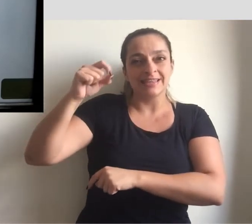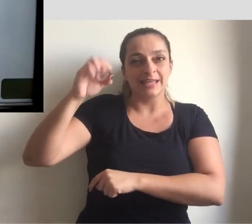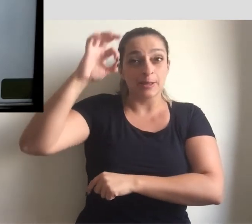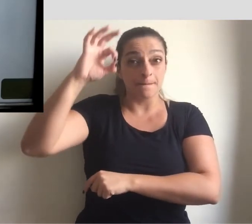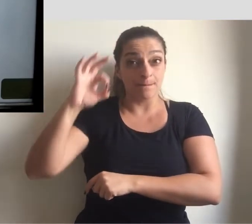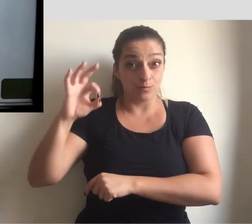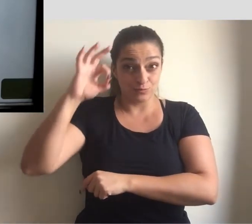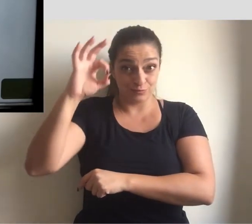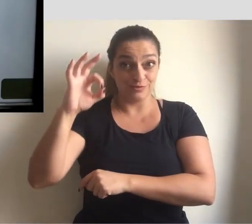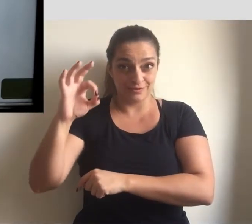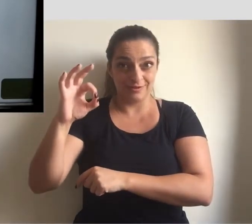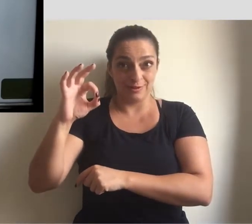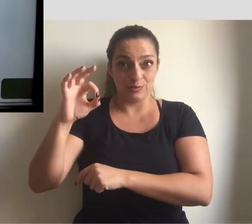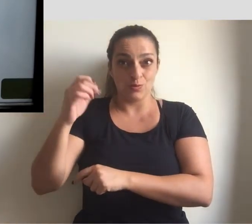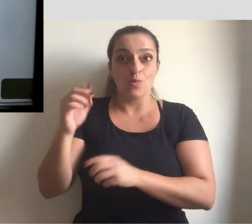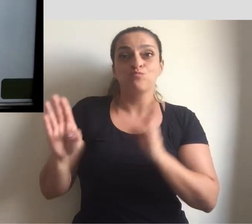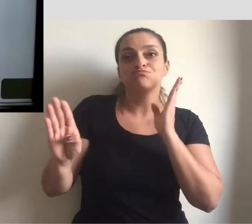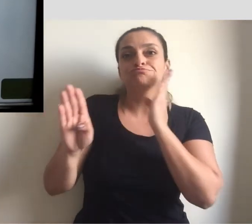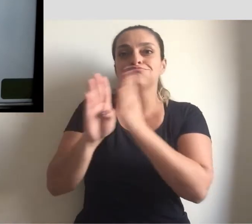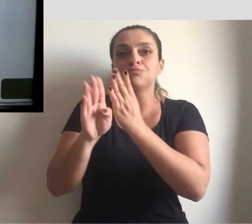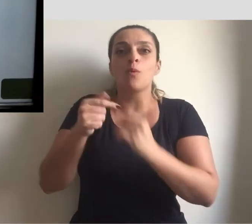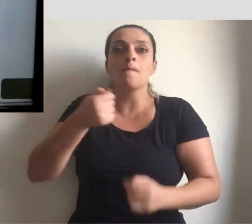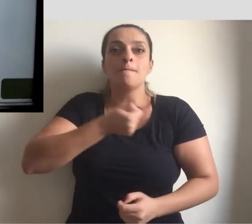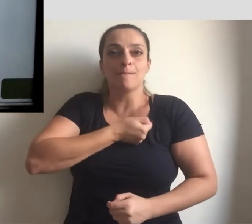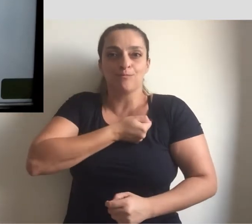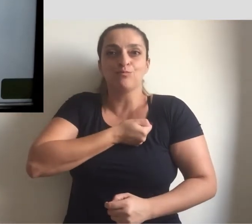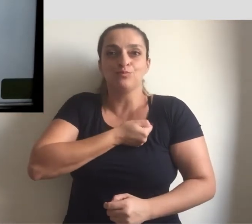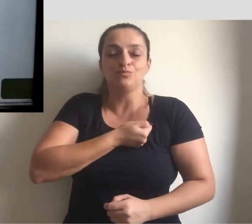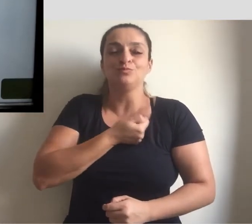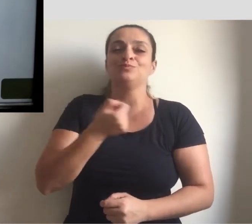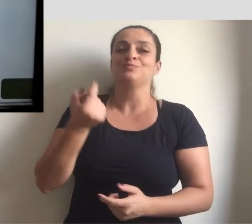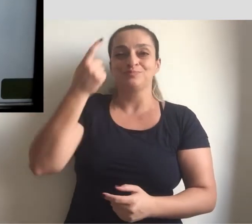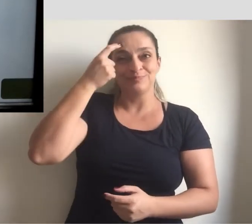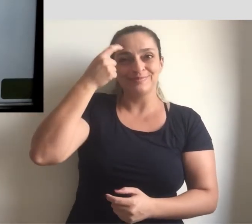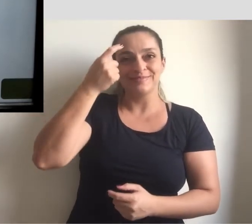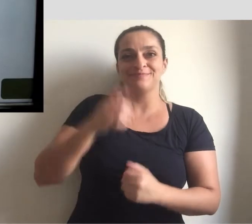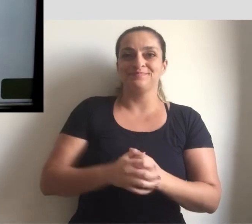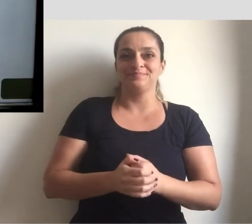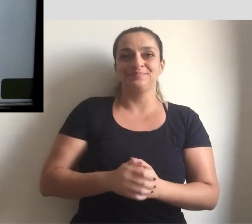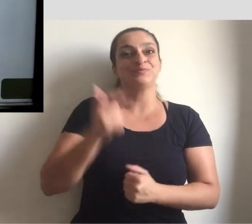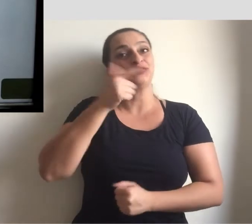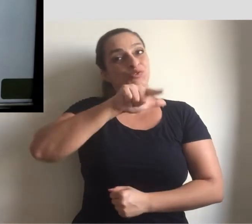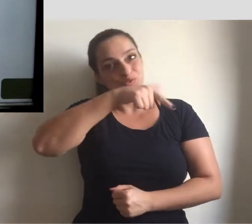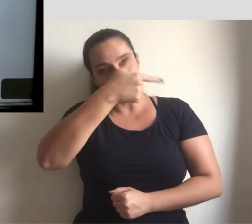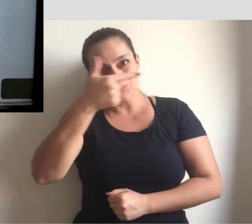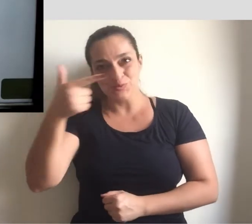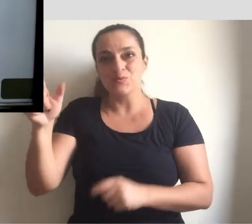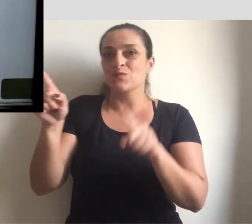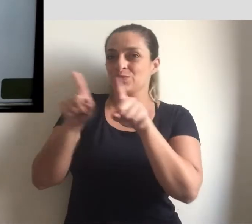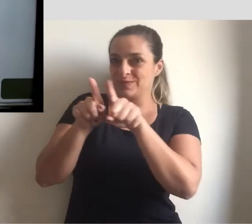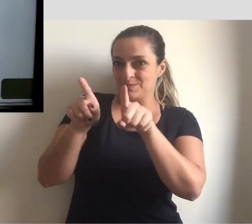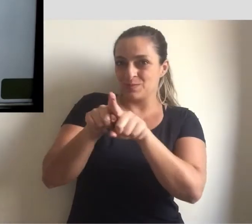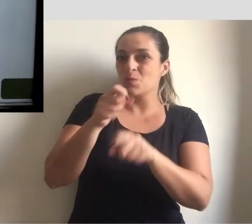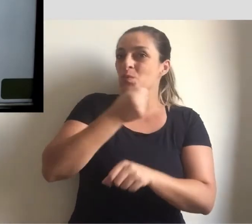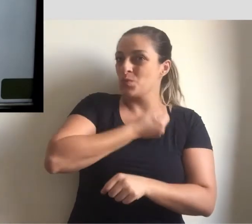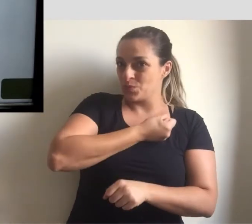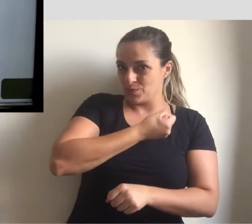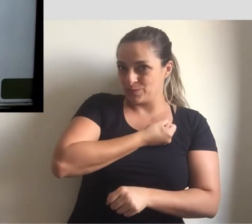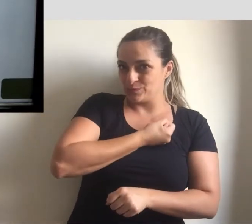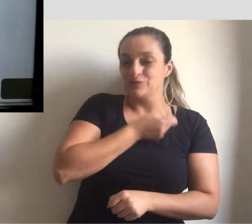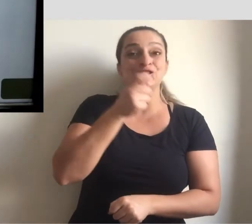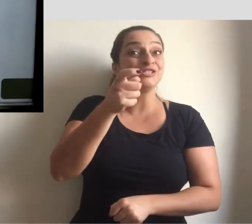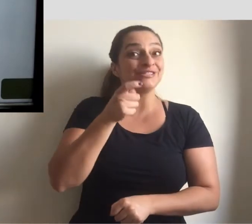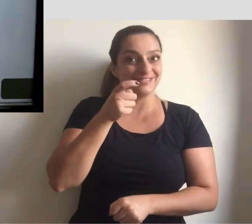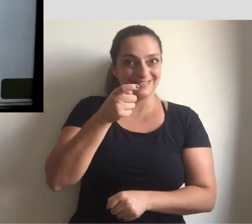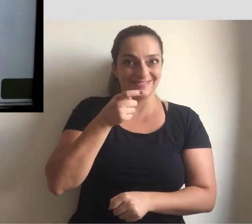valor obtido, o resultado será o próprio número pensado. Então, vamos novamente pensar que este número é